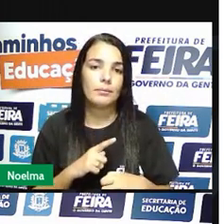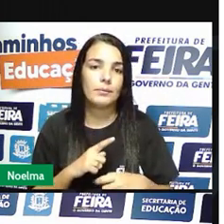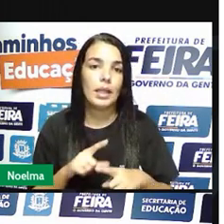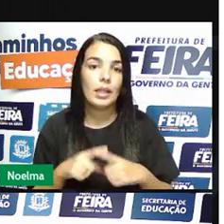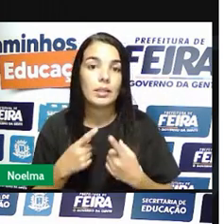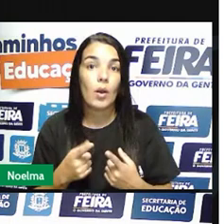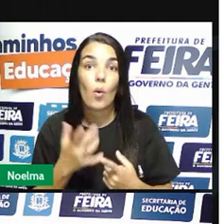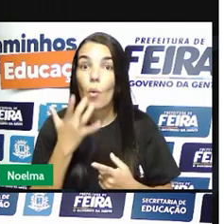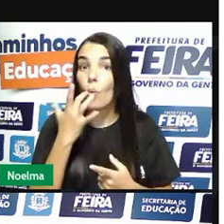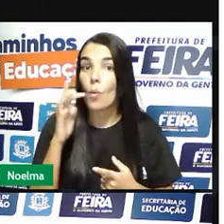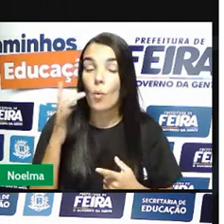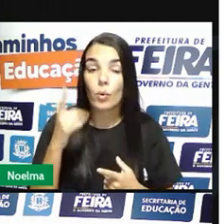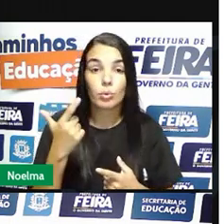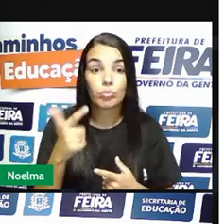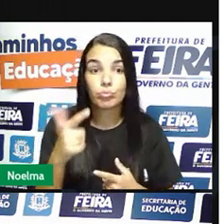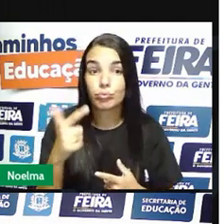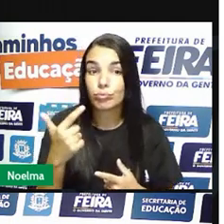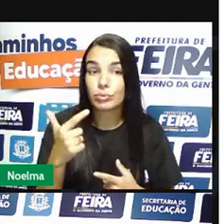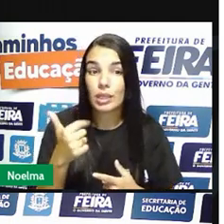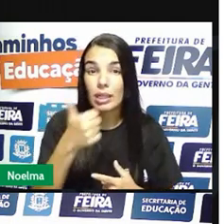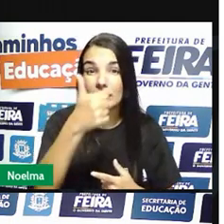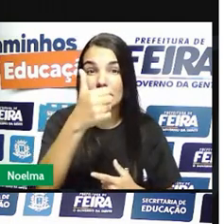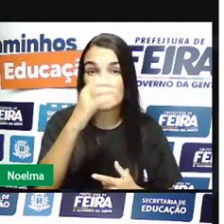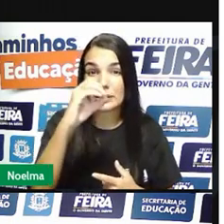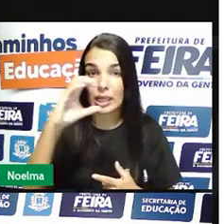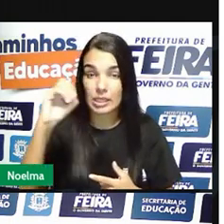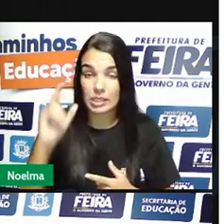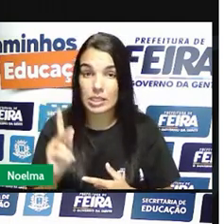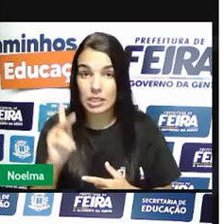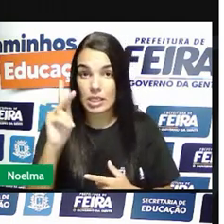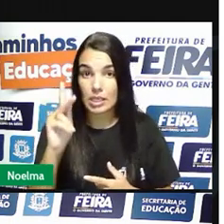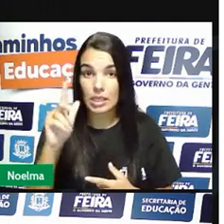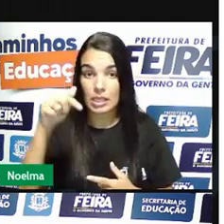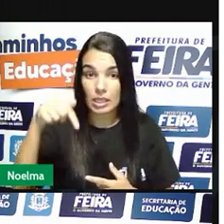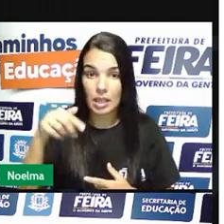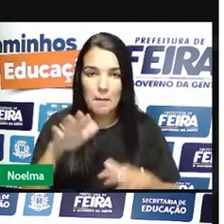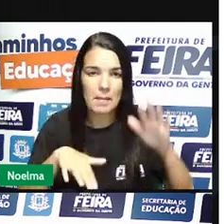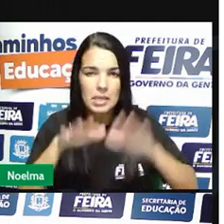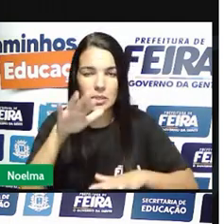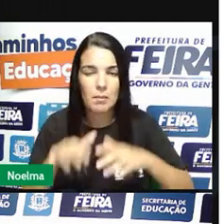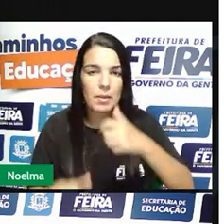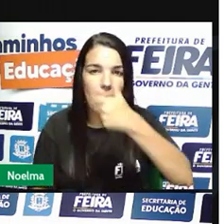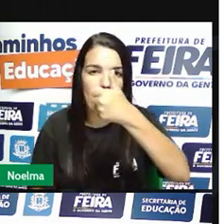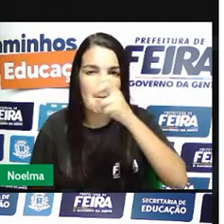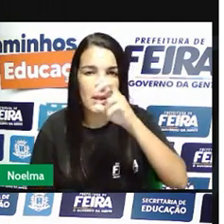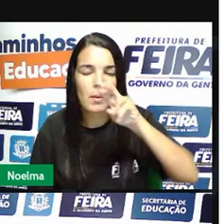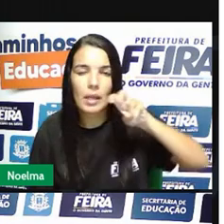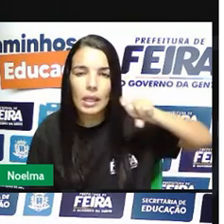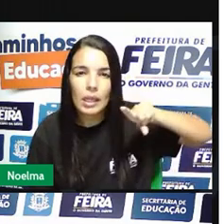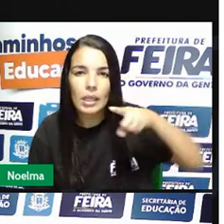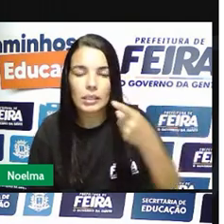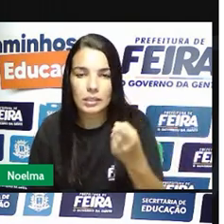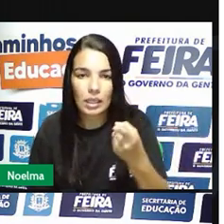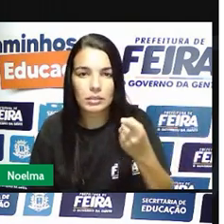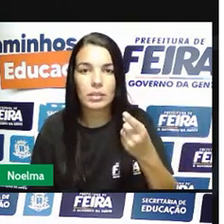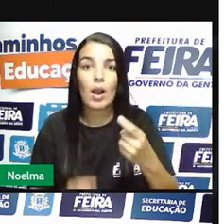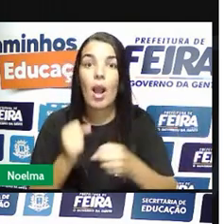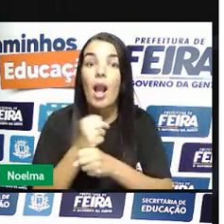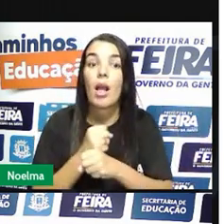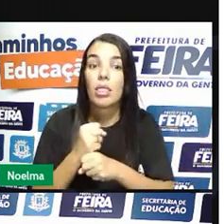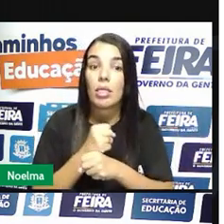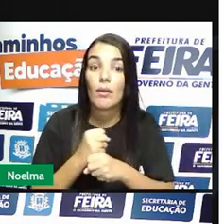entregue não alcançava 100 arrobas, que é cerca de 1.500 quilos anuais,